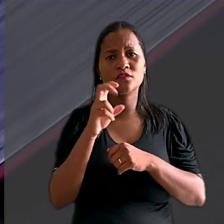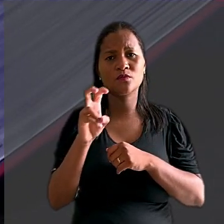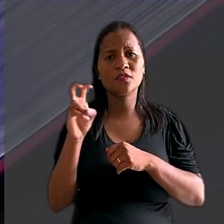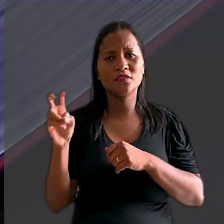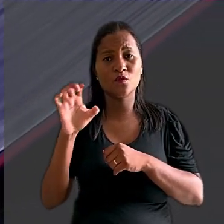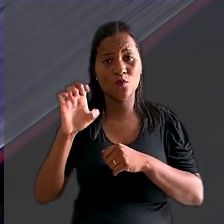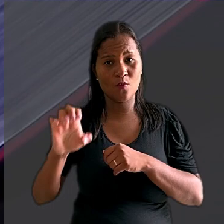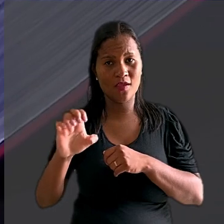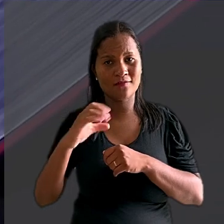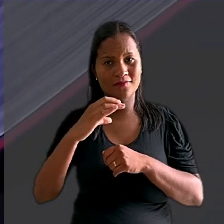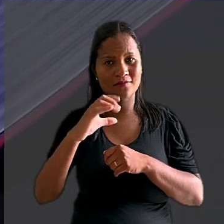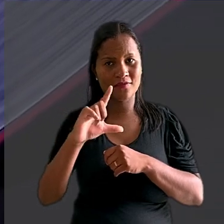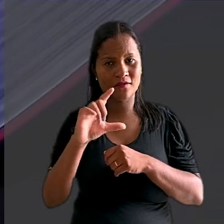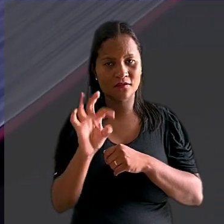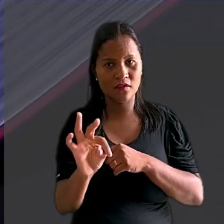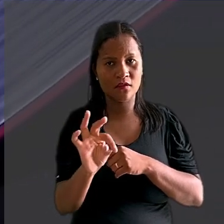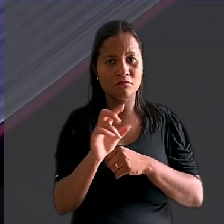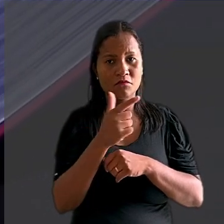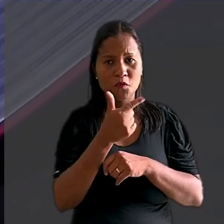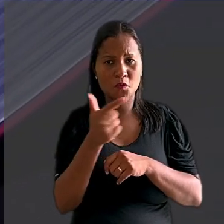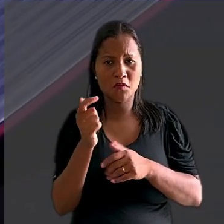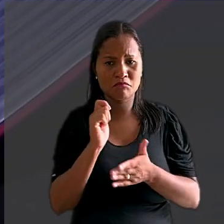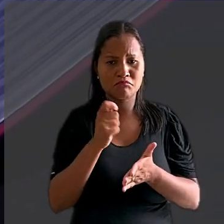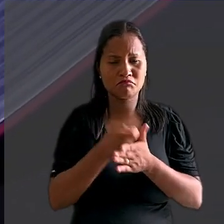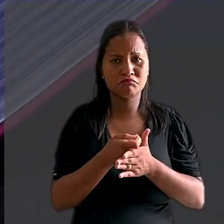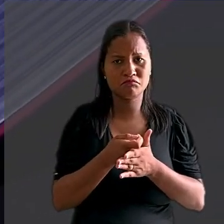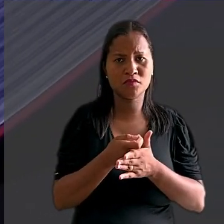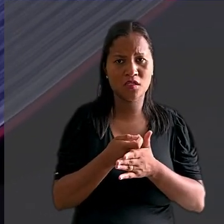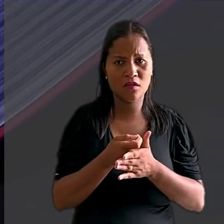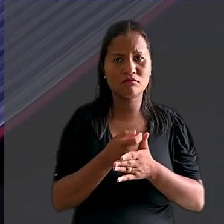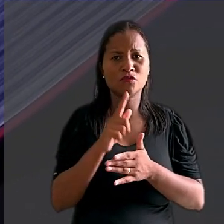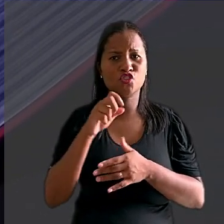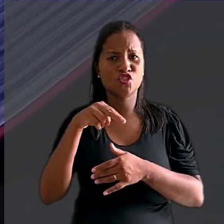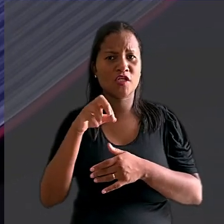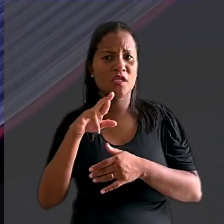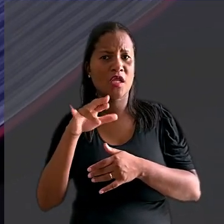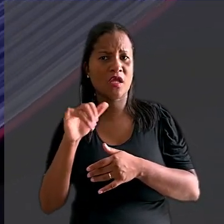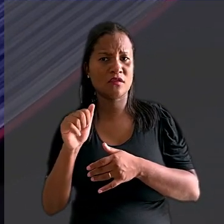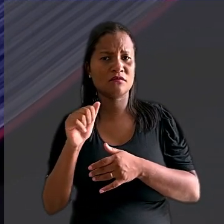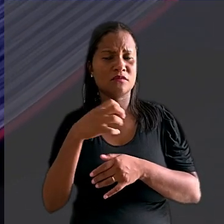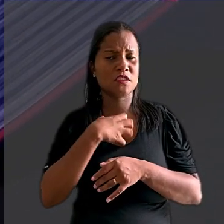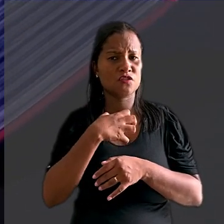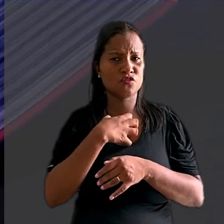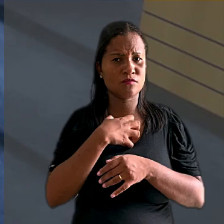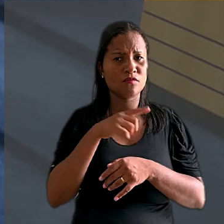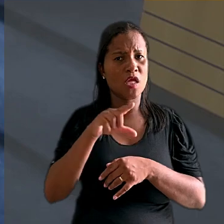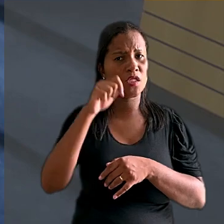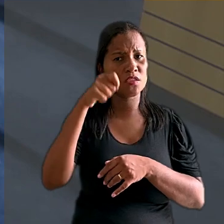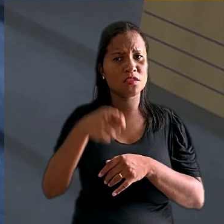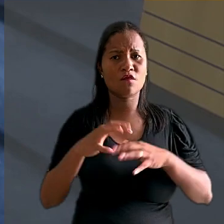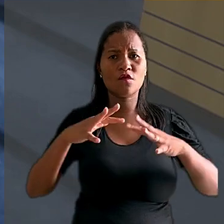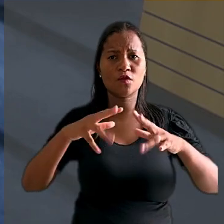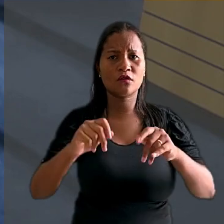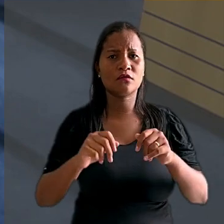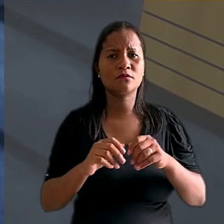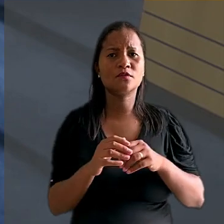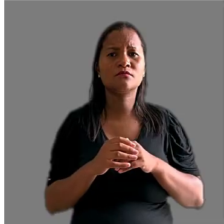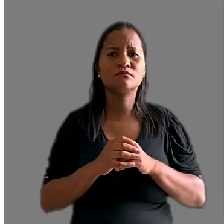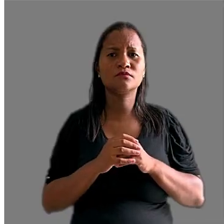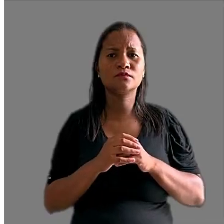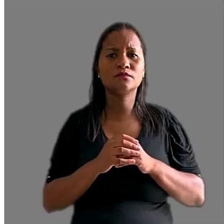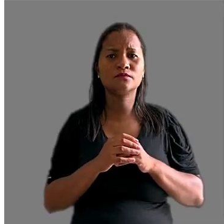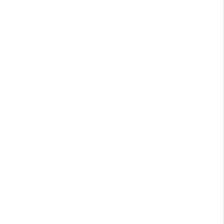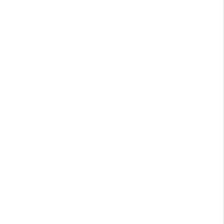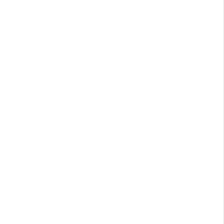artigo 855-E da CLT não prevê quitações genéricas por esse meio. A decisão foi unânime.